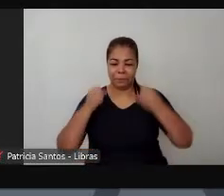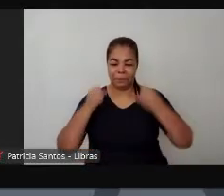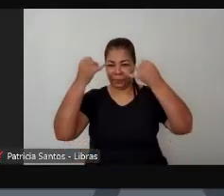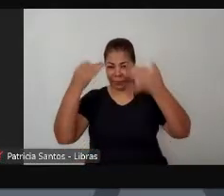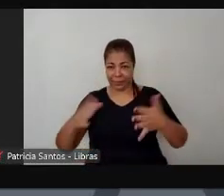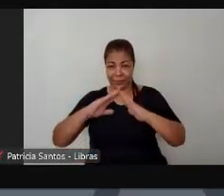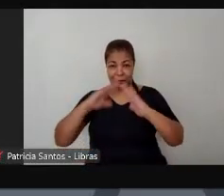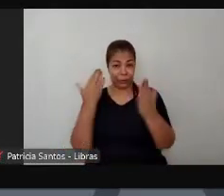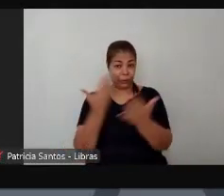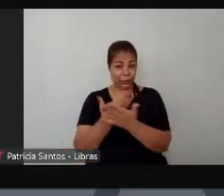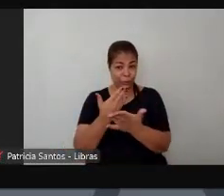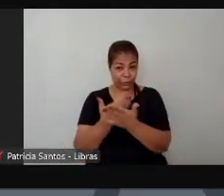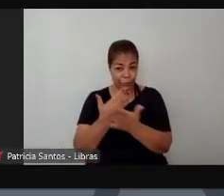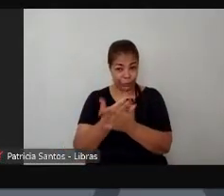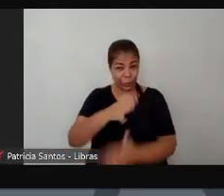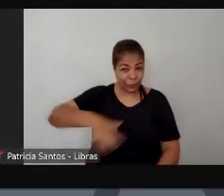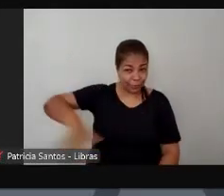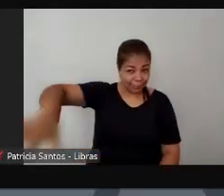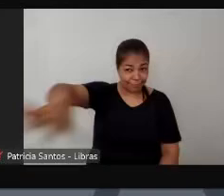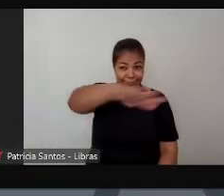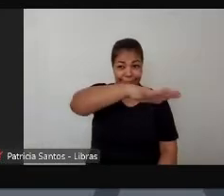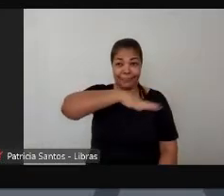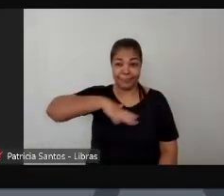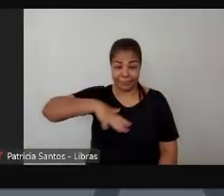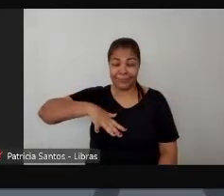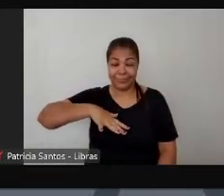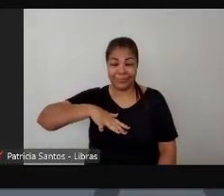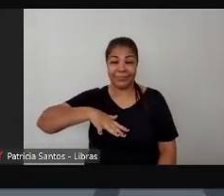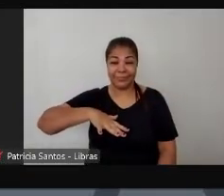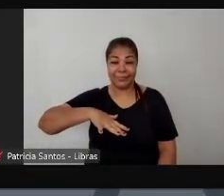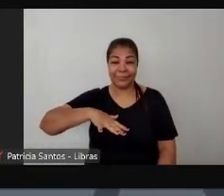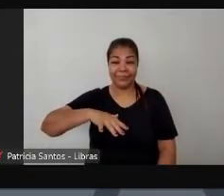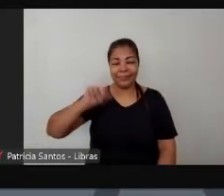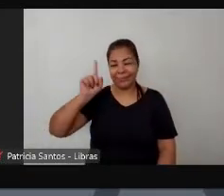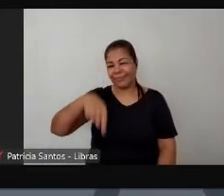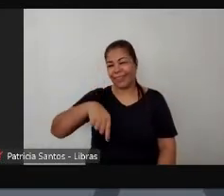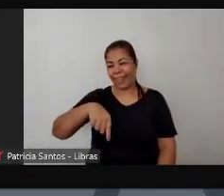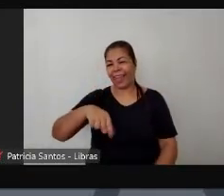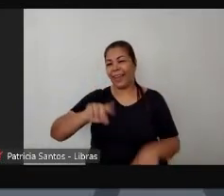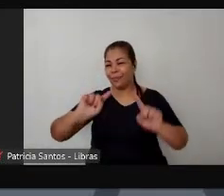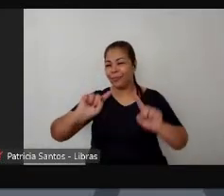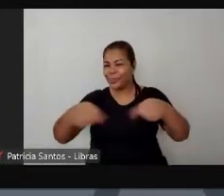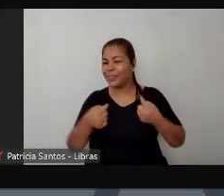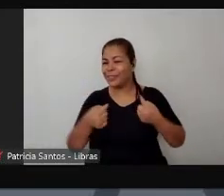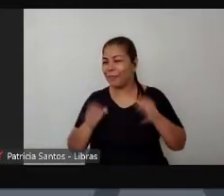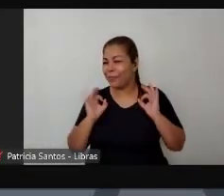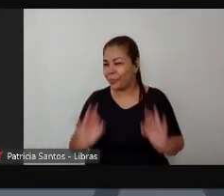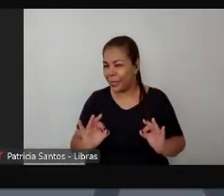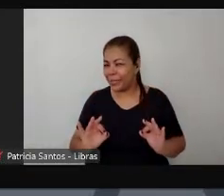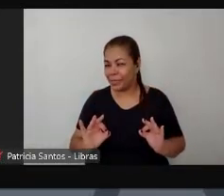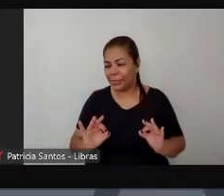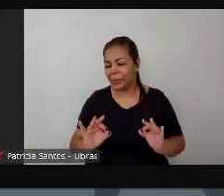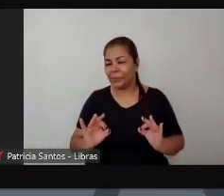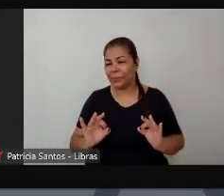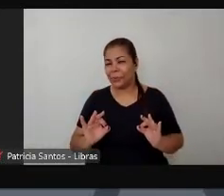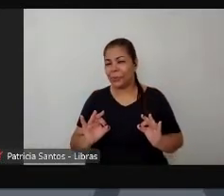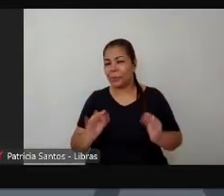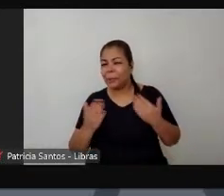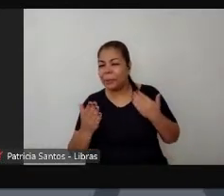acho que justamente é um pouco esse nosso desafio né de você conversar